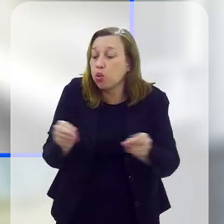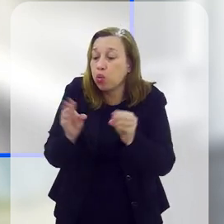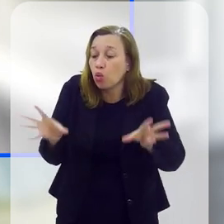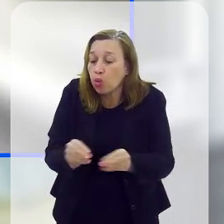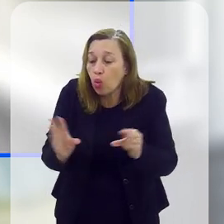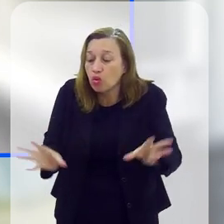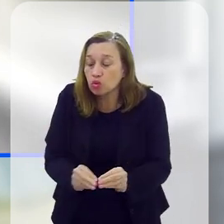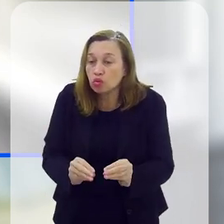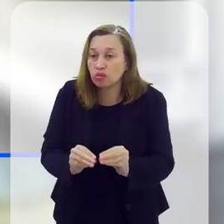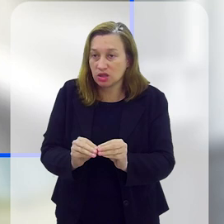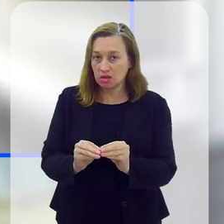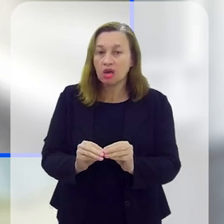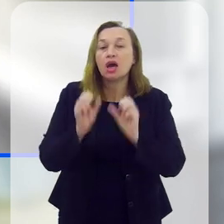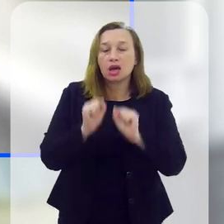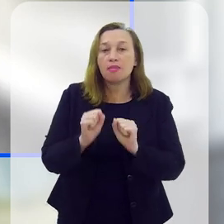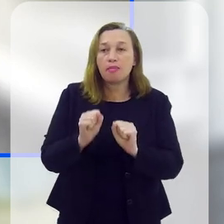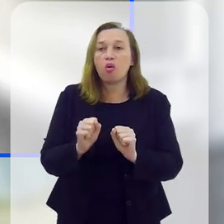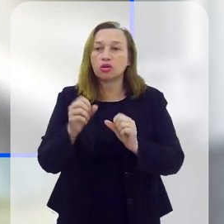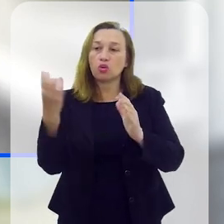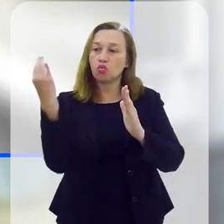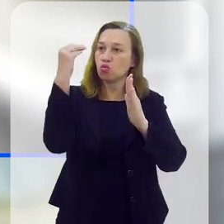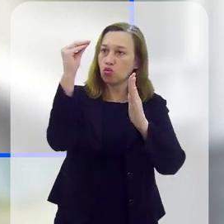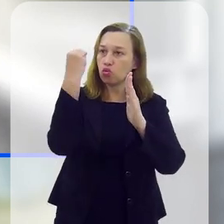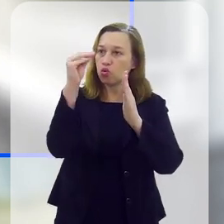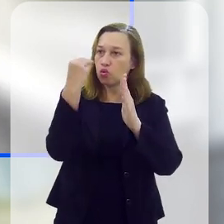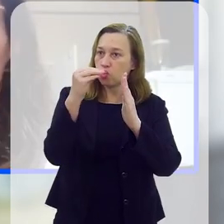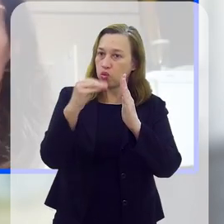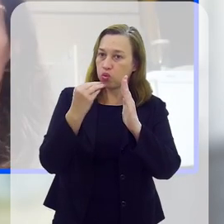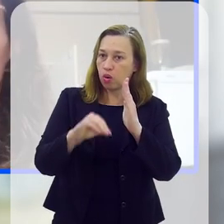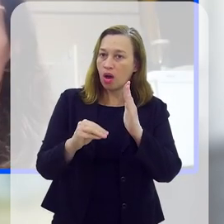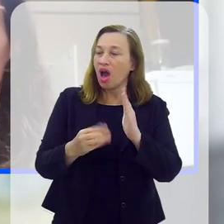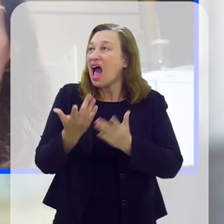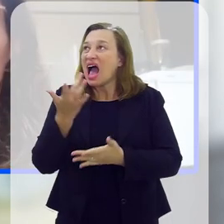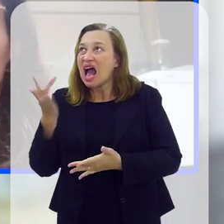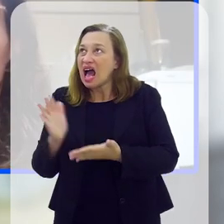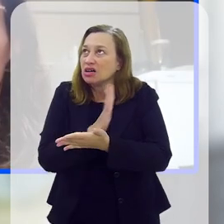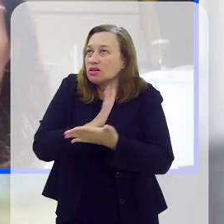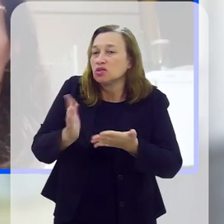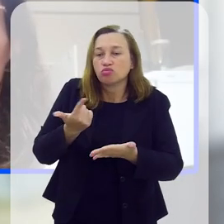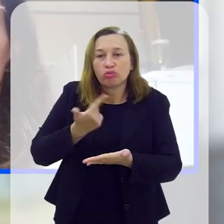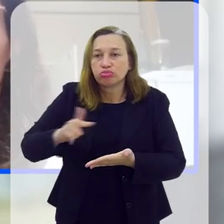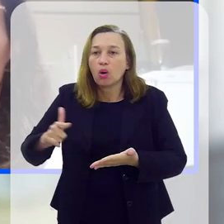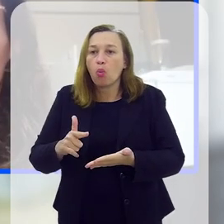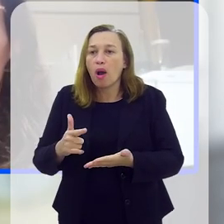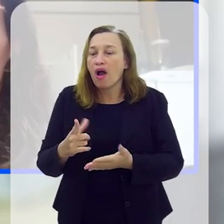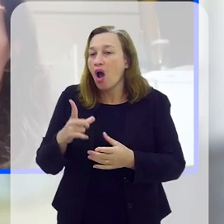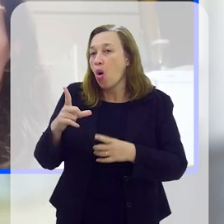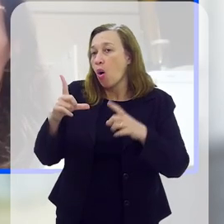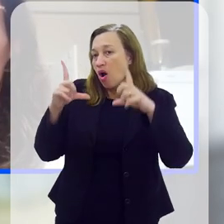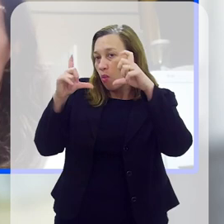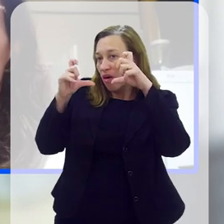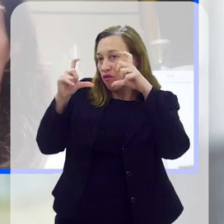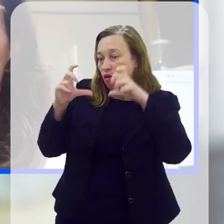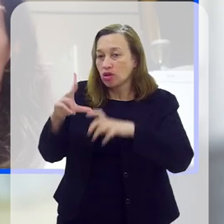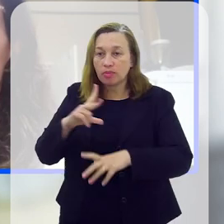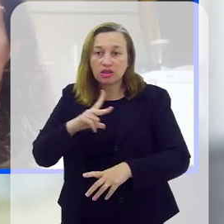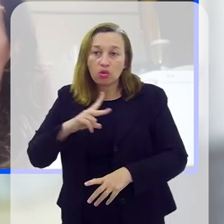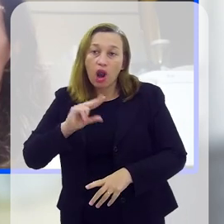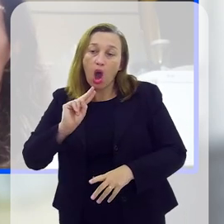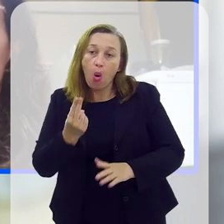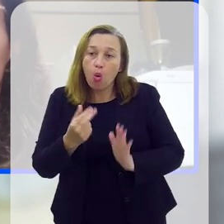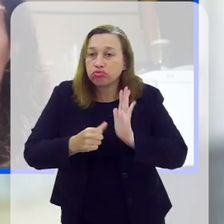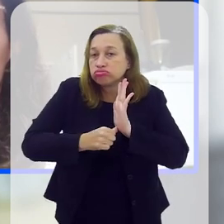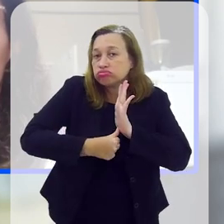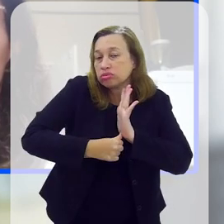objetivos e mínimos que ela pode colocar. Eventualmente, ela não tem uma foto ali pessoal, mas pode colocar uma foto de